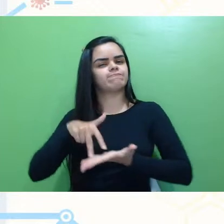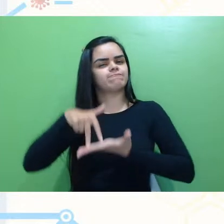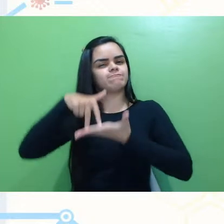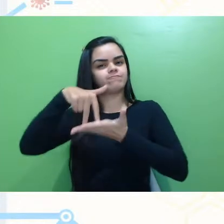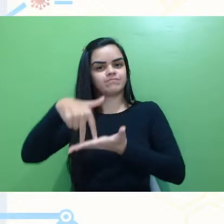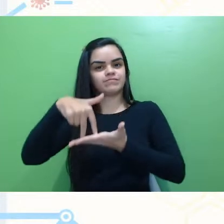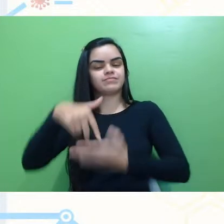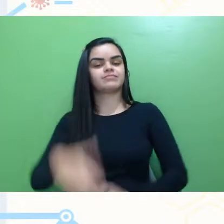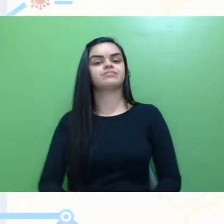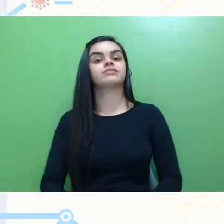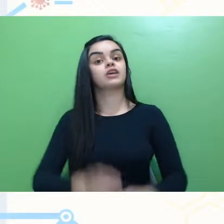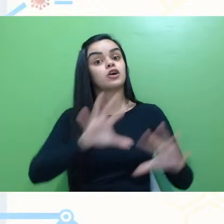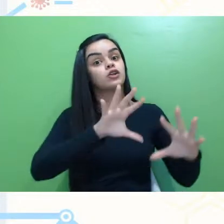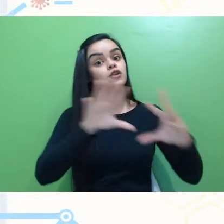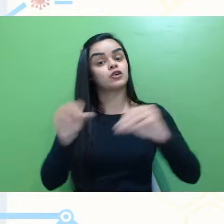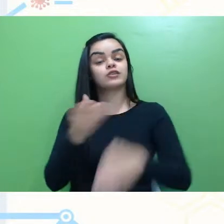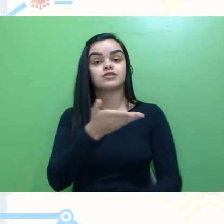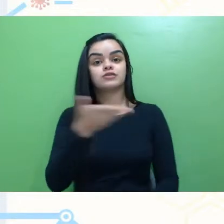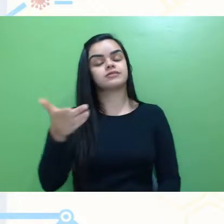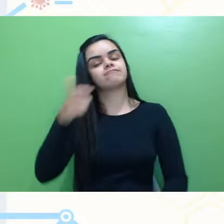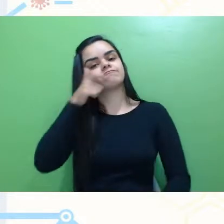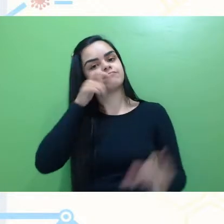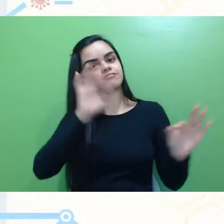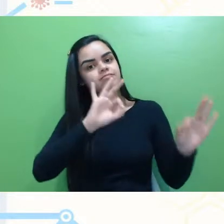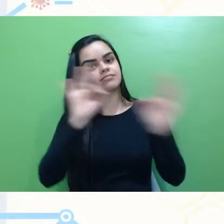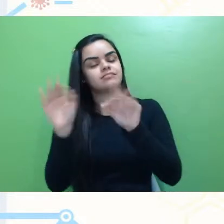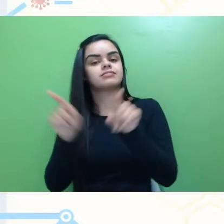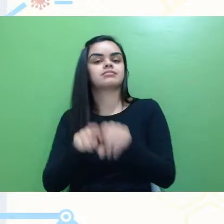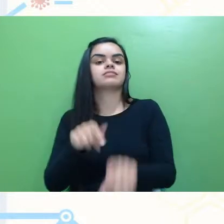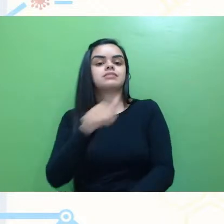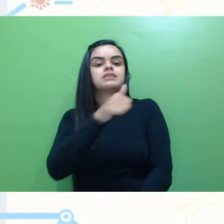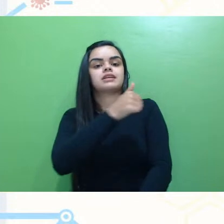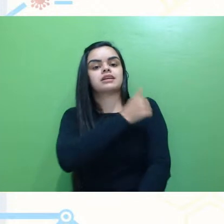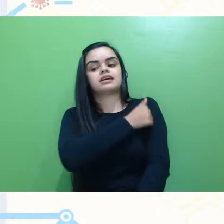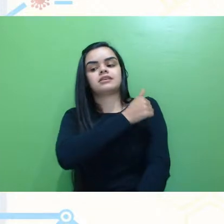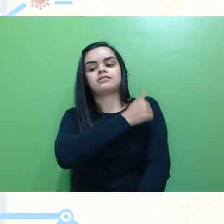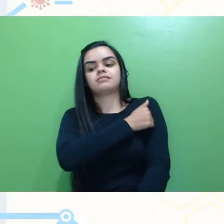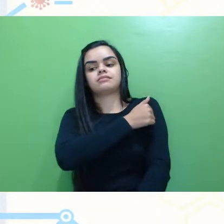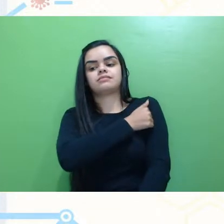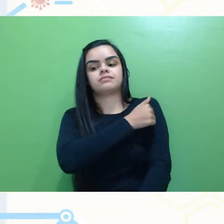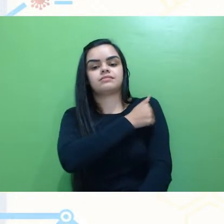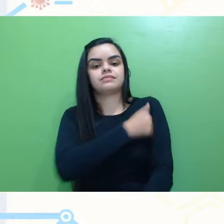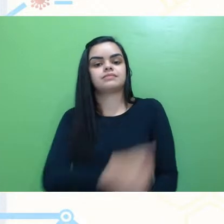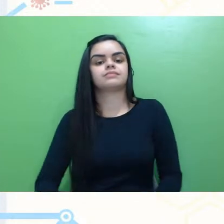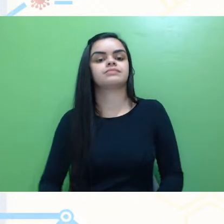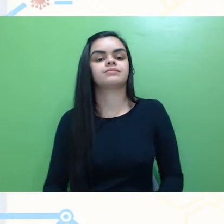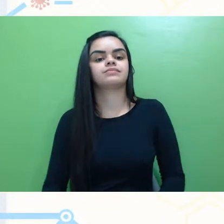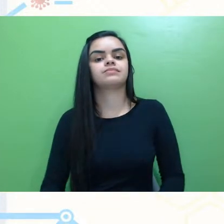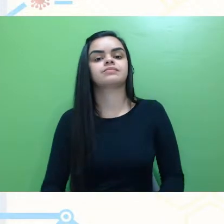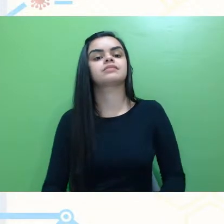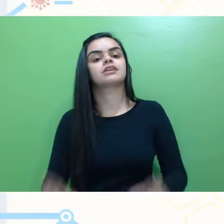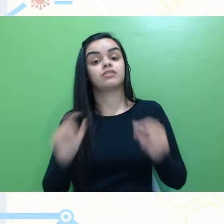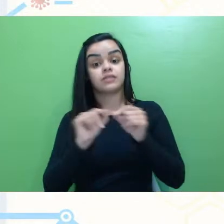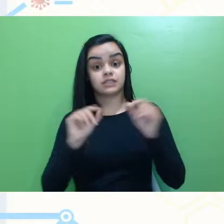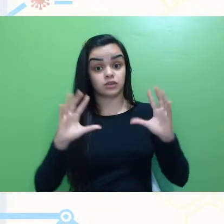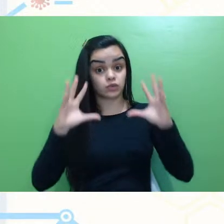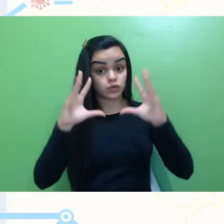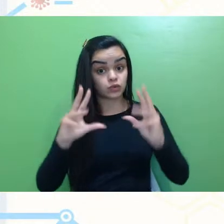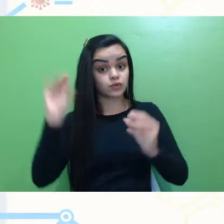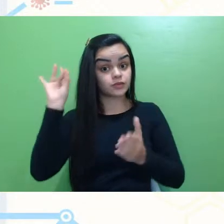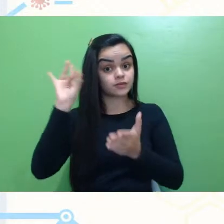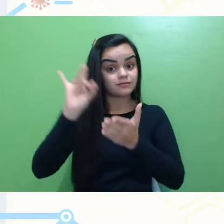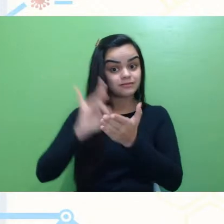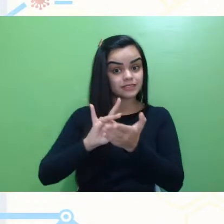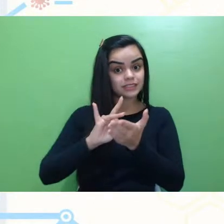e todos vocês que estão aqui, os estudantes que, que estão fazendo tudo isso acontecer,